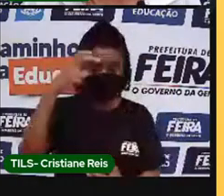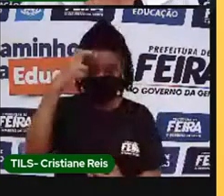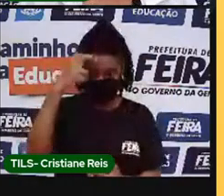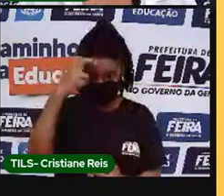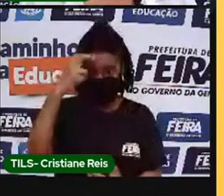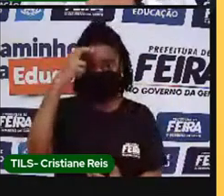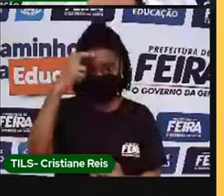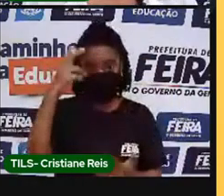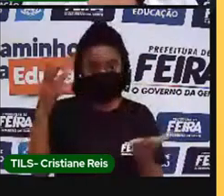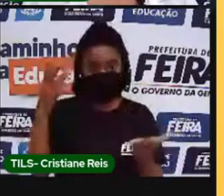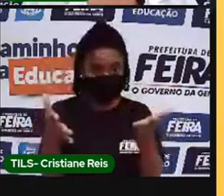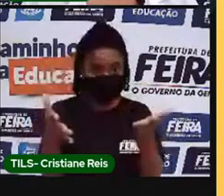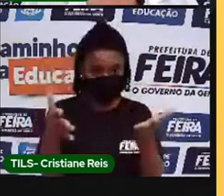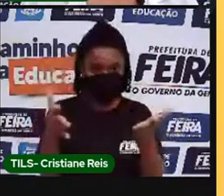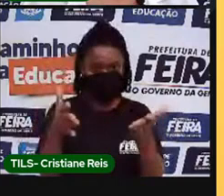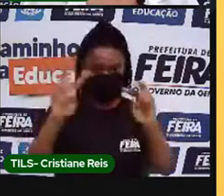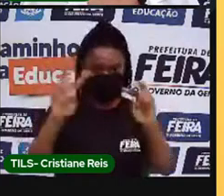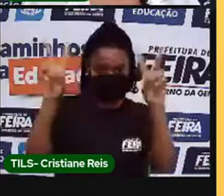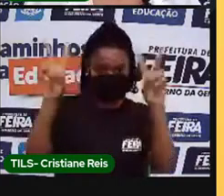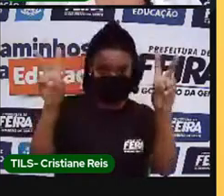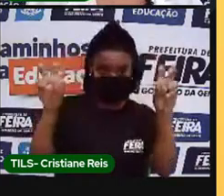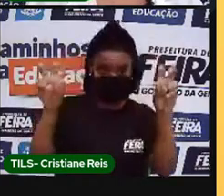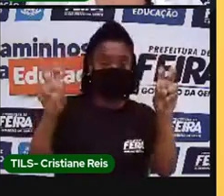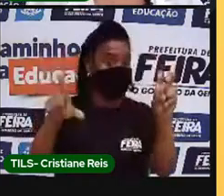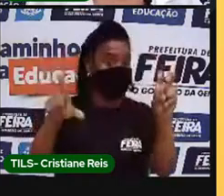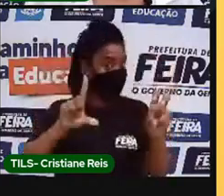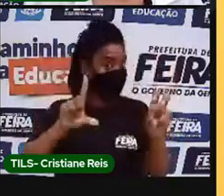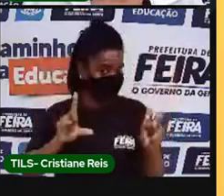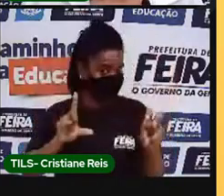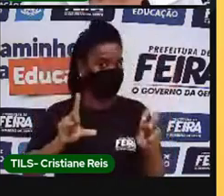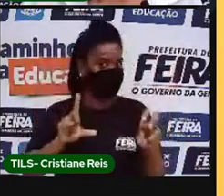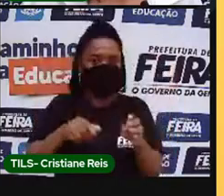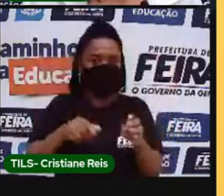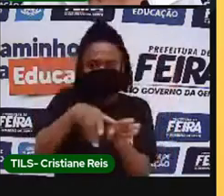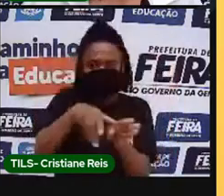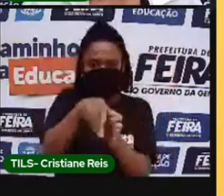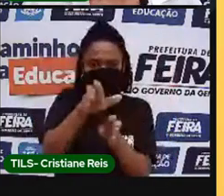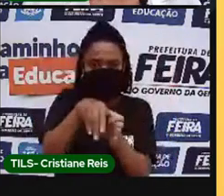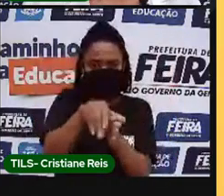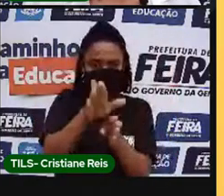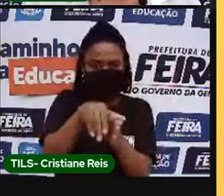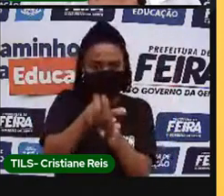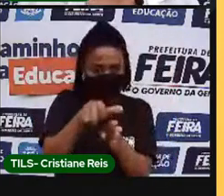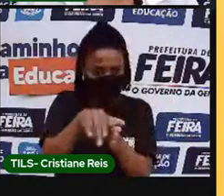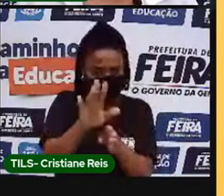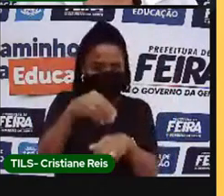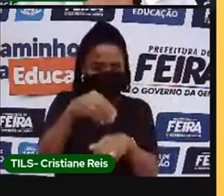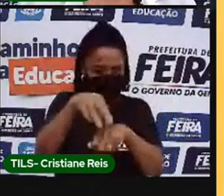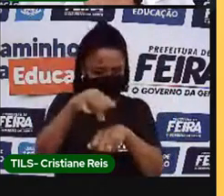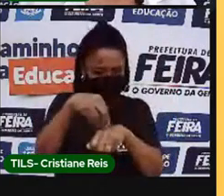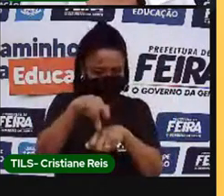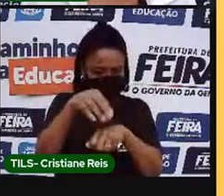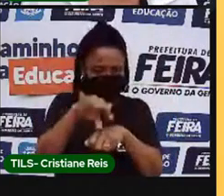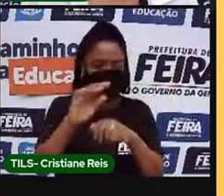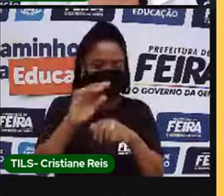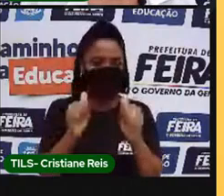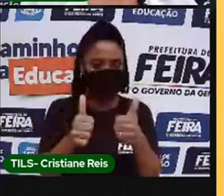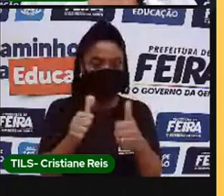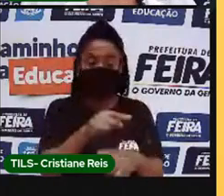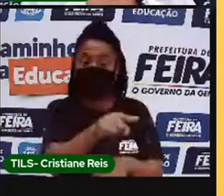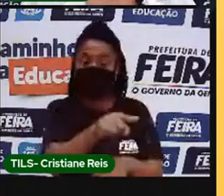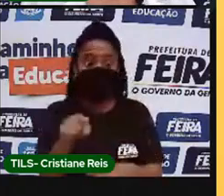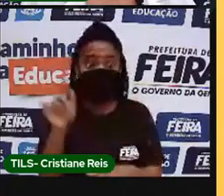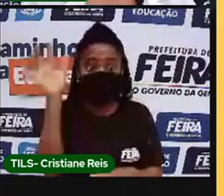foco da aula de hoje, eu gostaria de dar algumas orientações para que nós possamos garantir